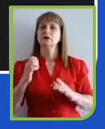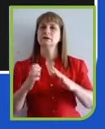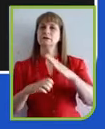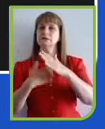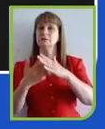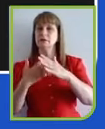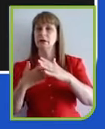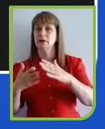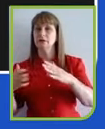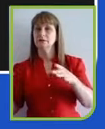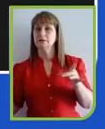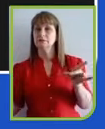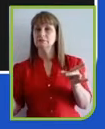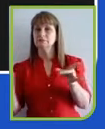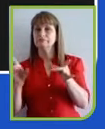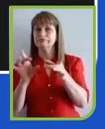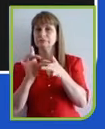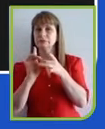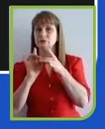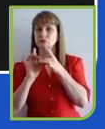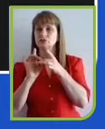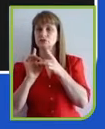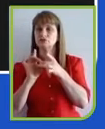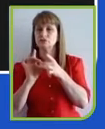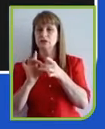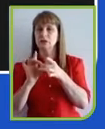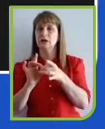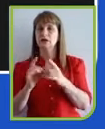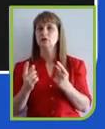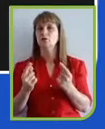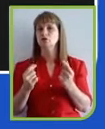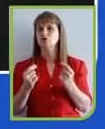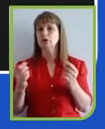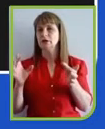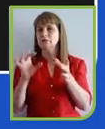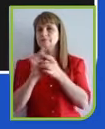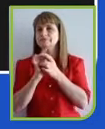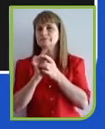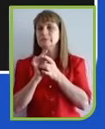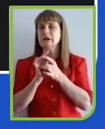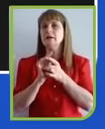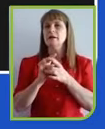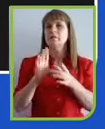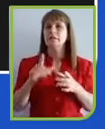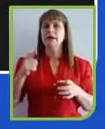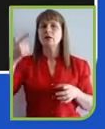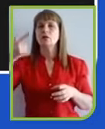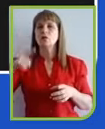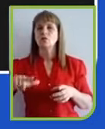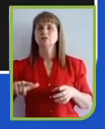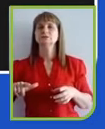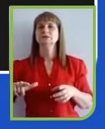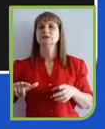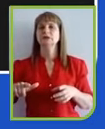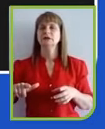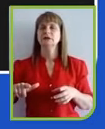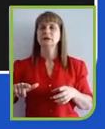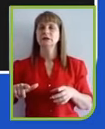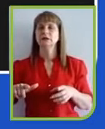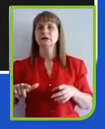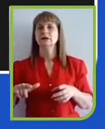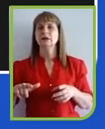juntarem os seus recursos para atingir ou para atacar questões sociais estruturantes